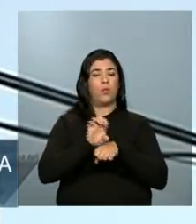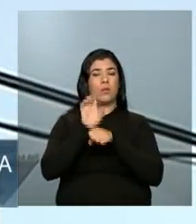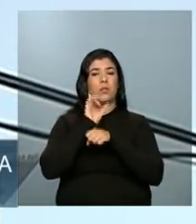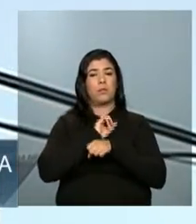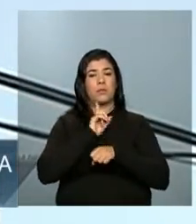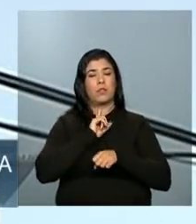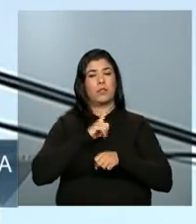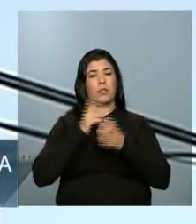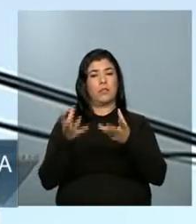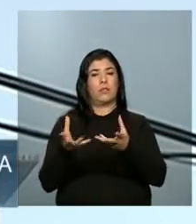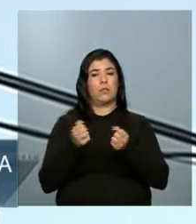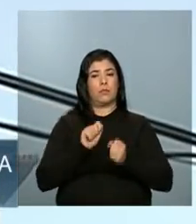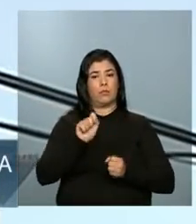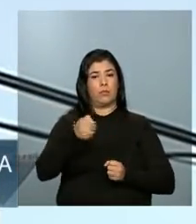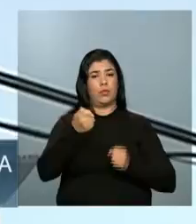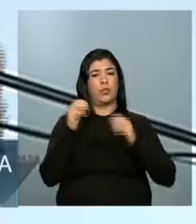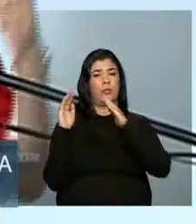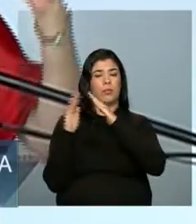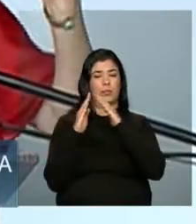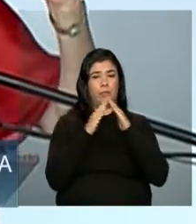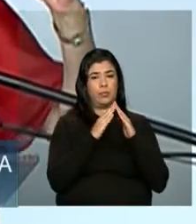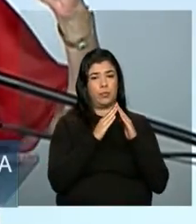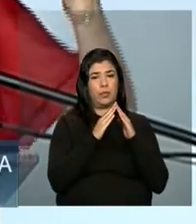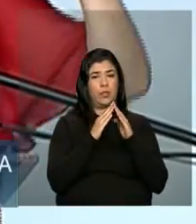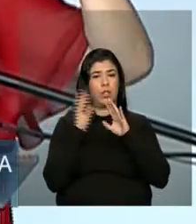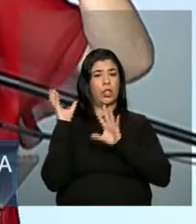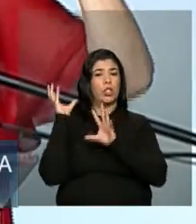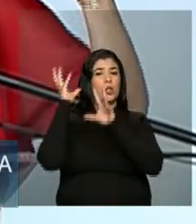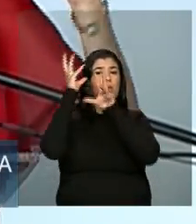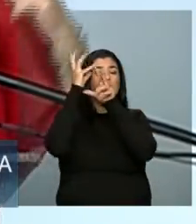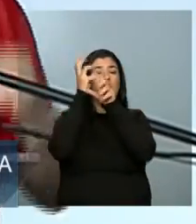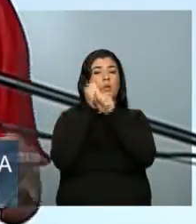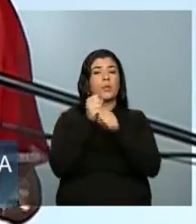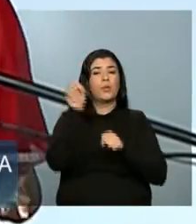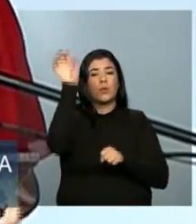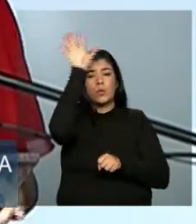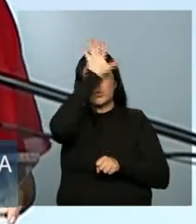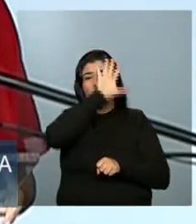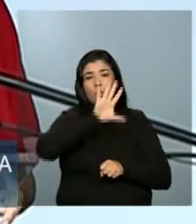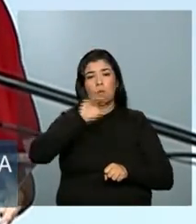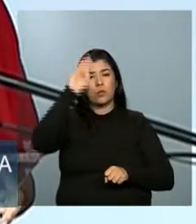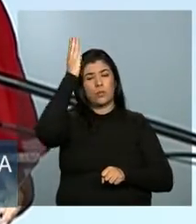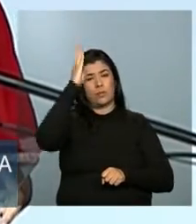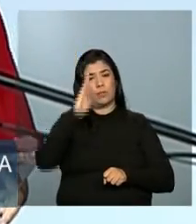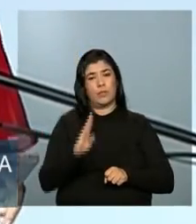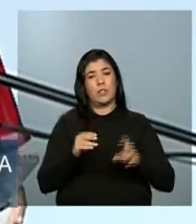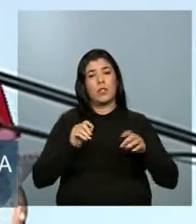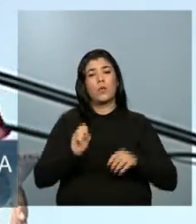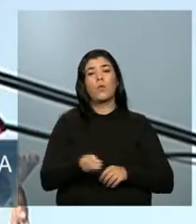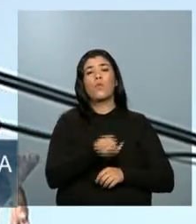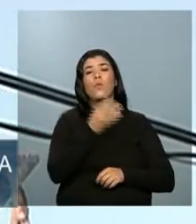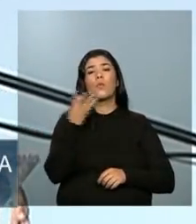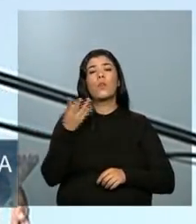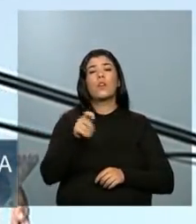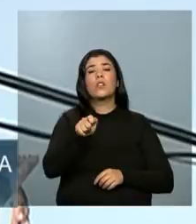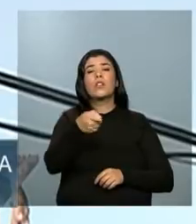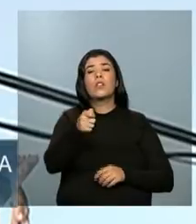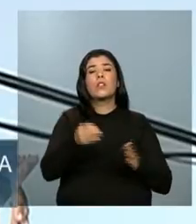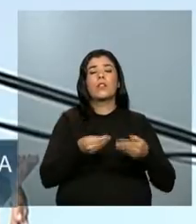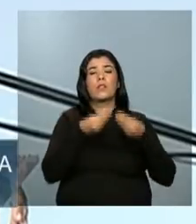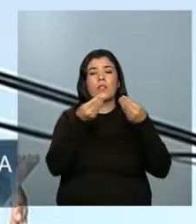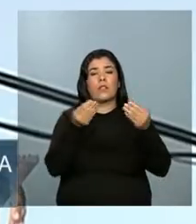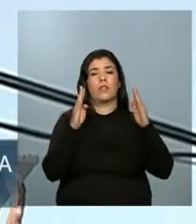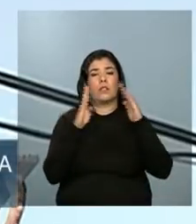E no Brasil, eu estou falando de entregues, e no Brasil são mais